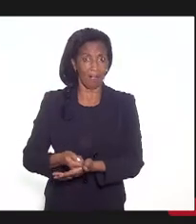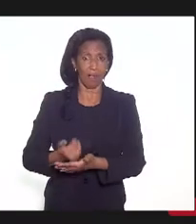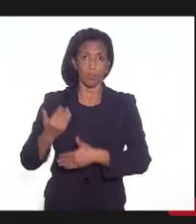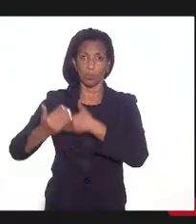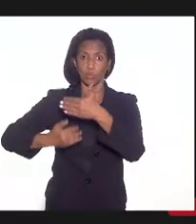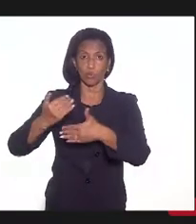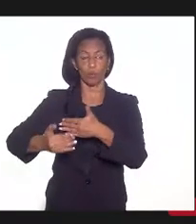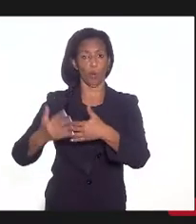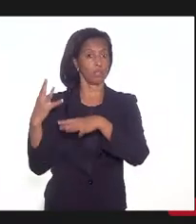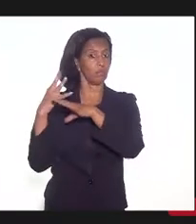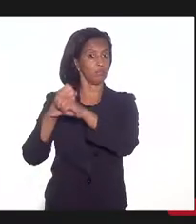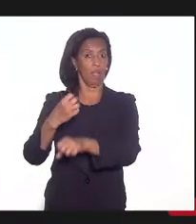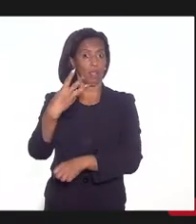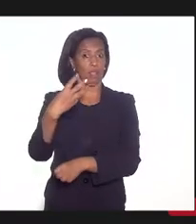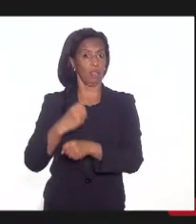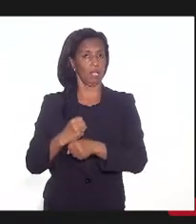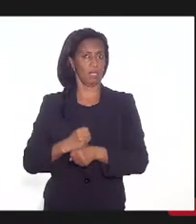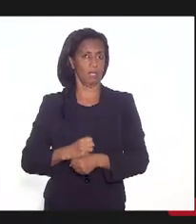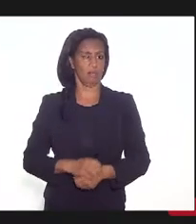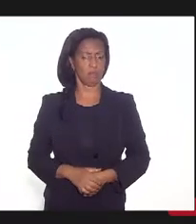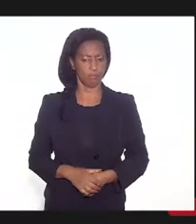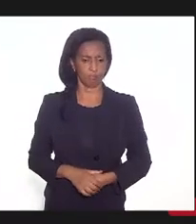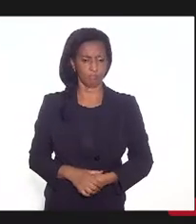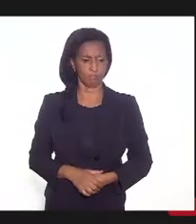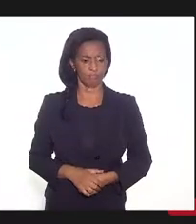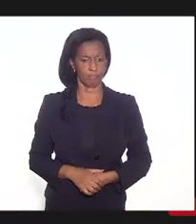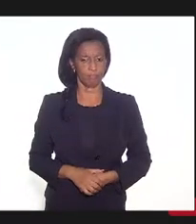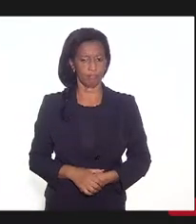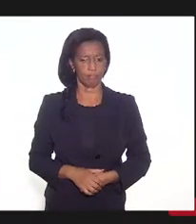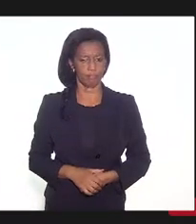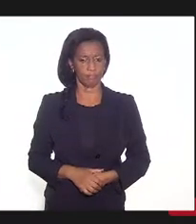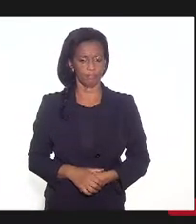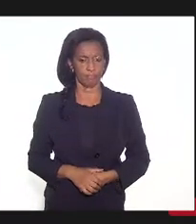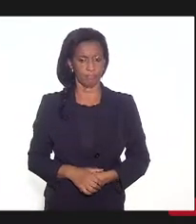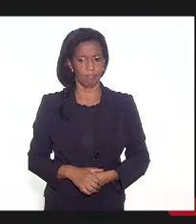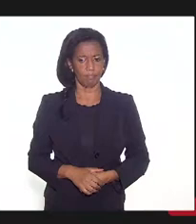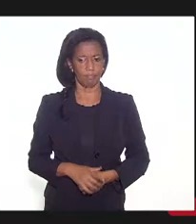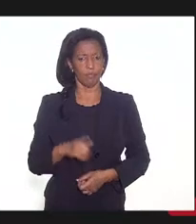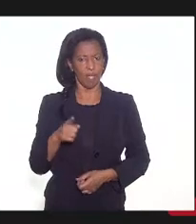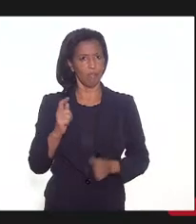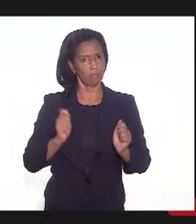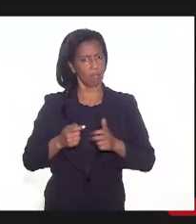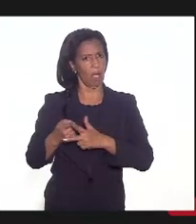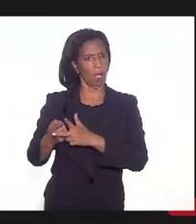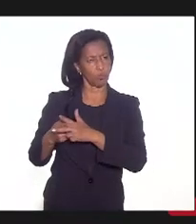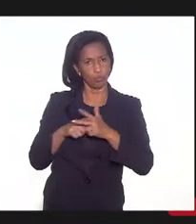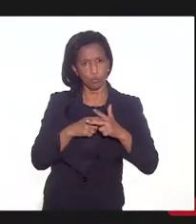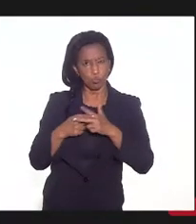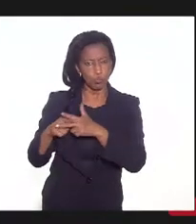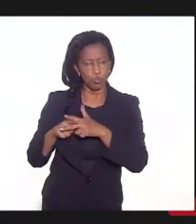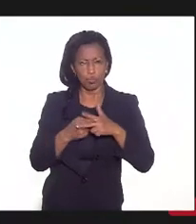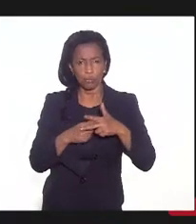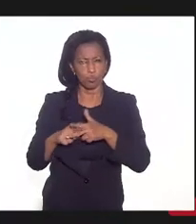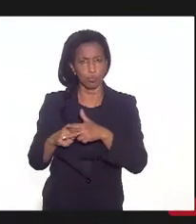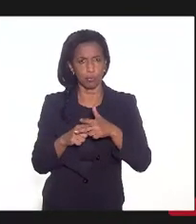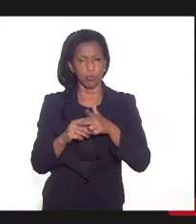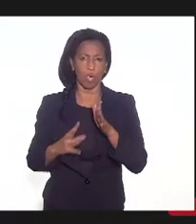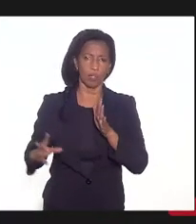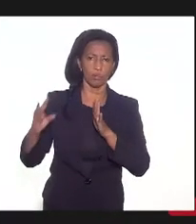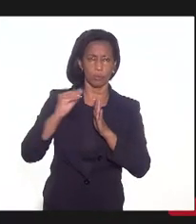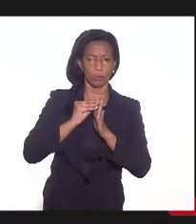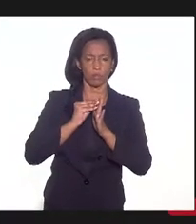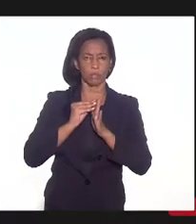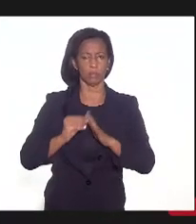próximos três anos. Então, aqui, permite medidas de ajustes adicionais.